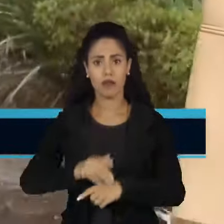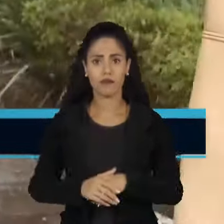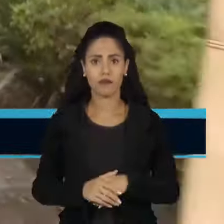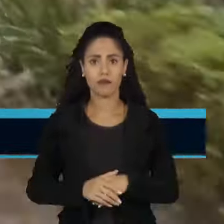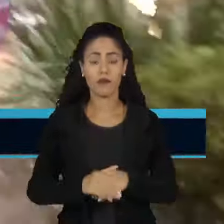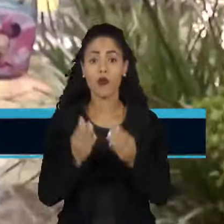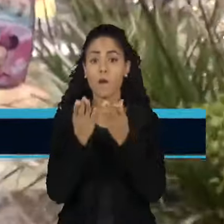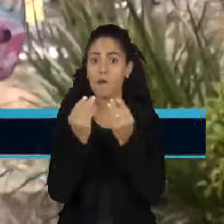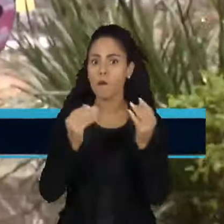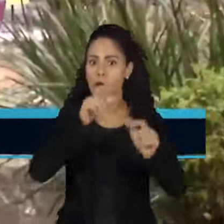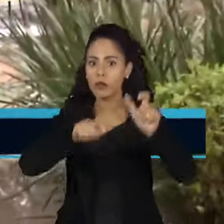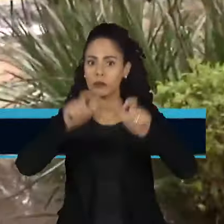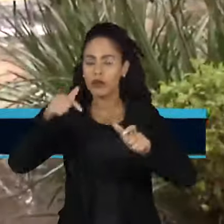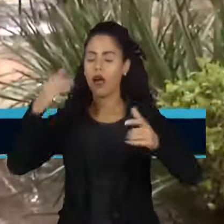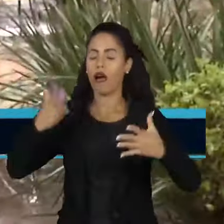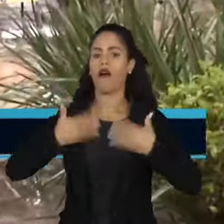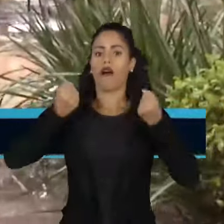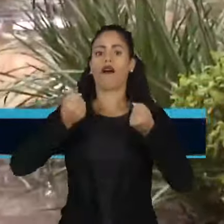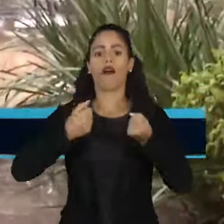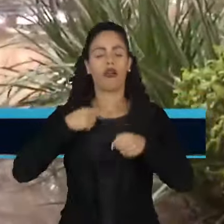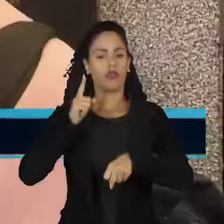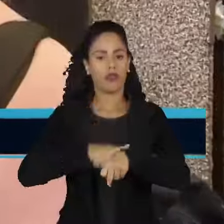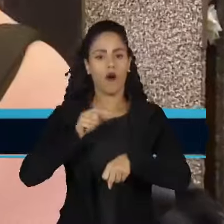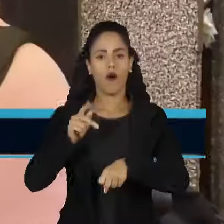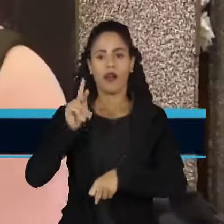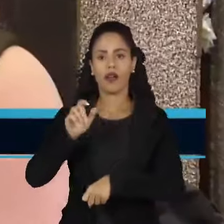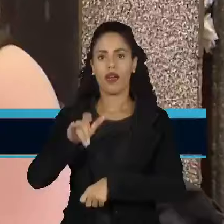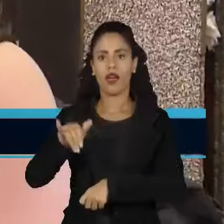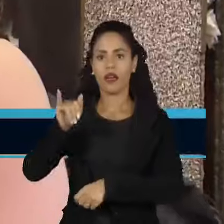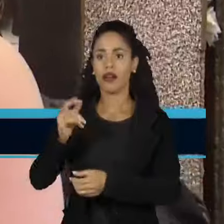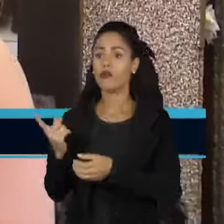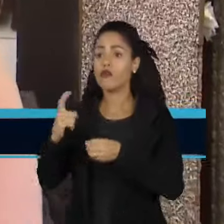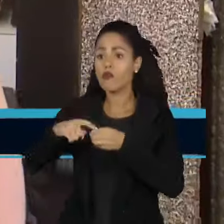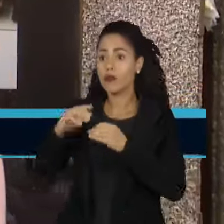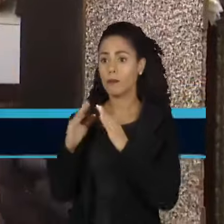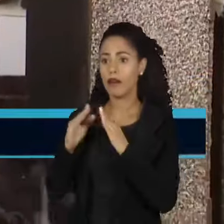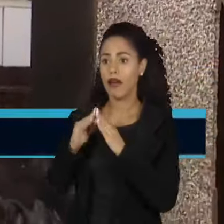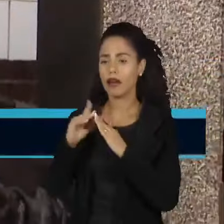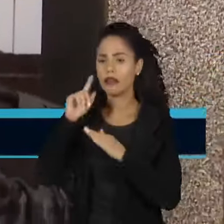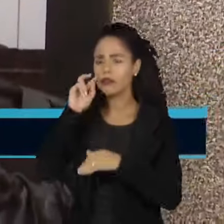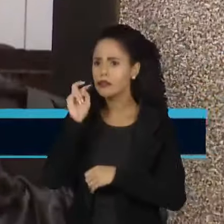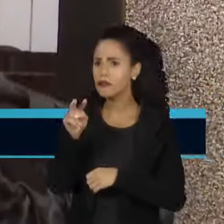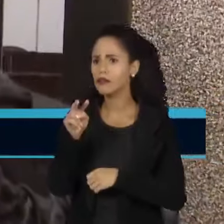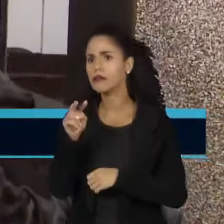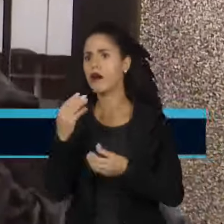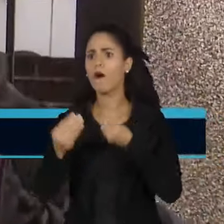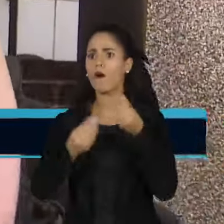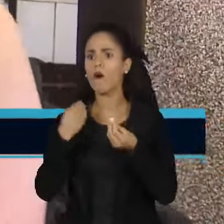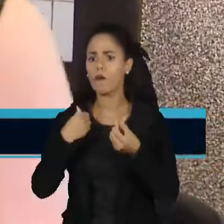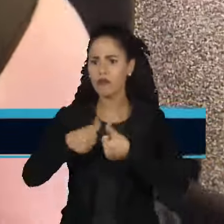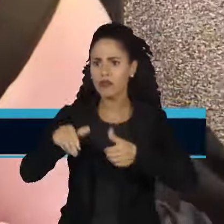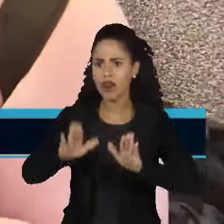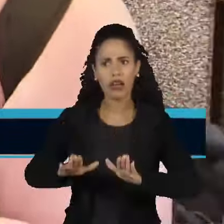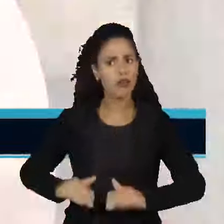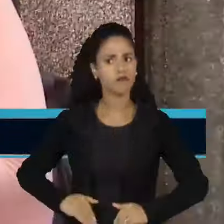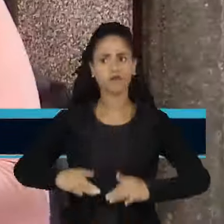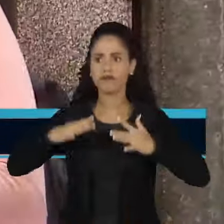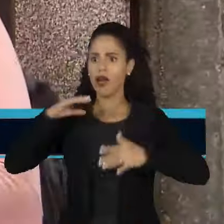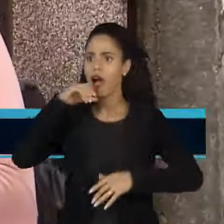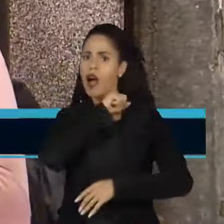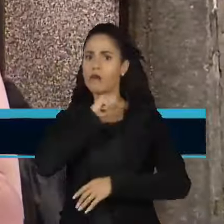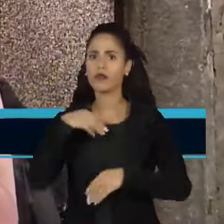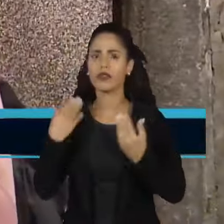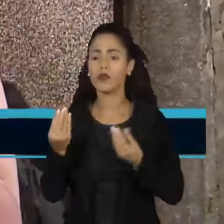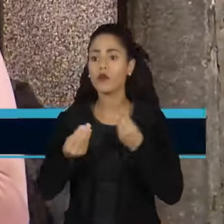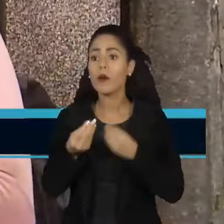Muita gente foi pega de surpresa, como a Kelly. Estava retornando para casa, mas a gente viu que já não vai dar para ficar, porque a está subindo muito rápido. Estamos